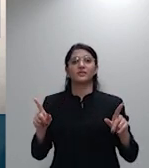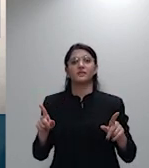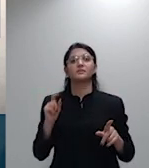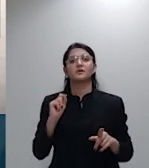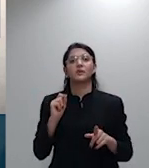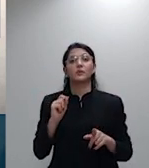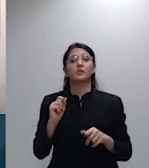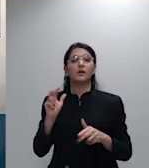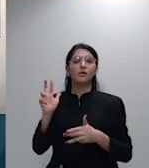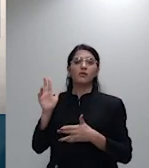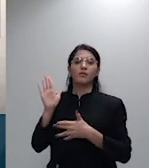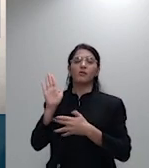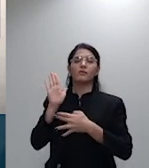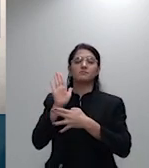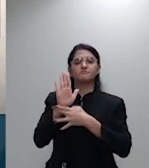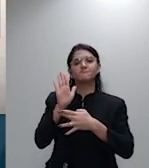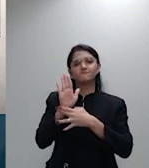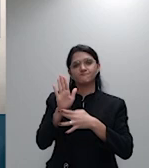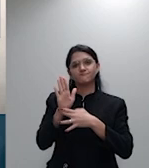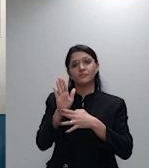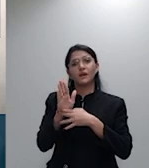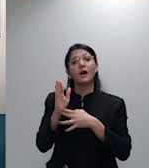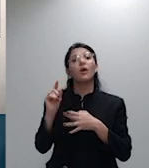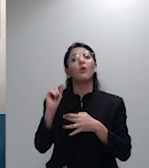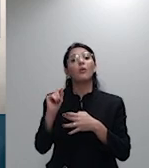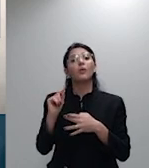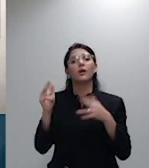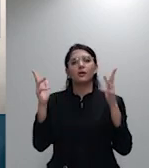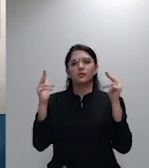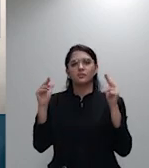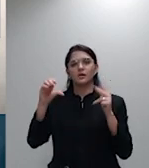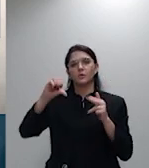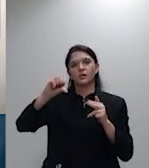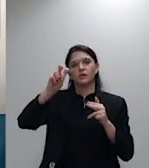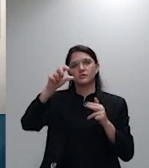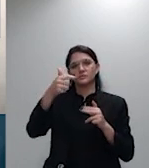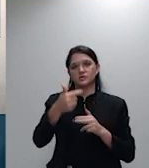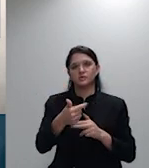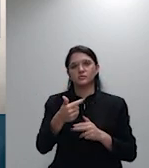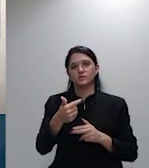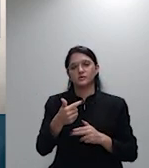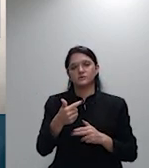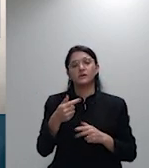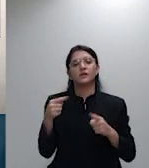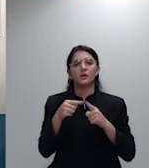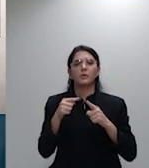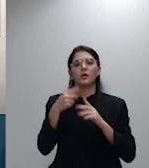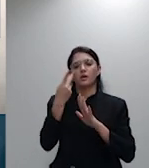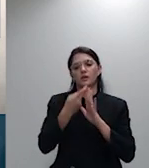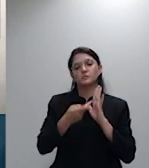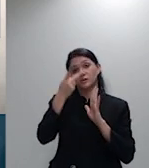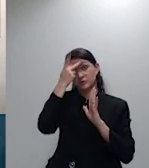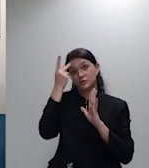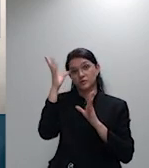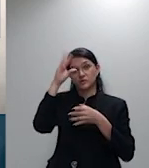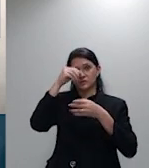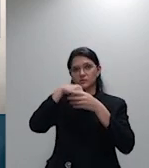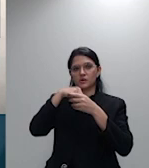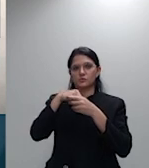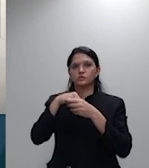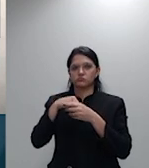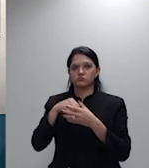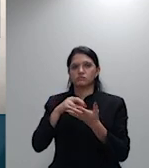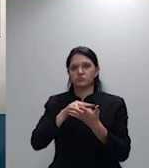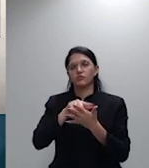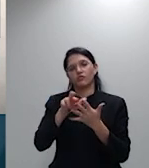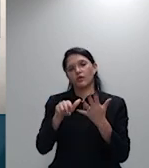952 aos planos coletivos na linha da manifestação dos Amigos Cury e da